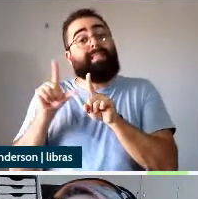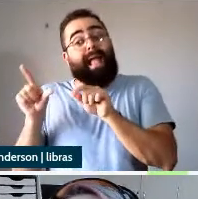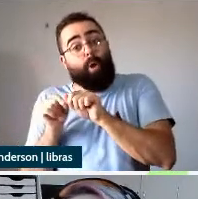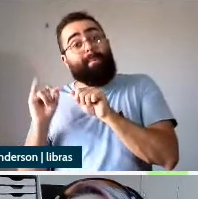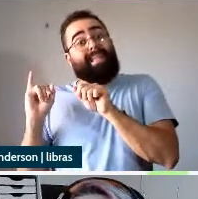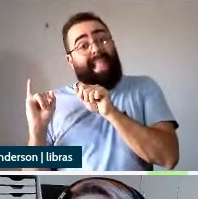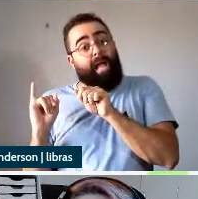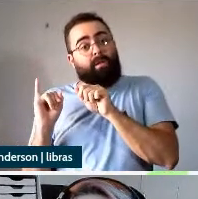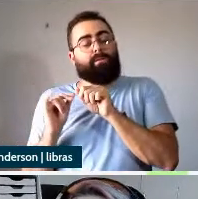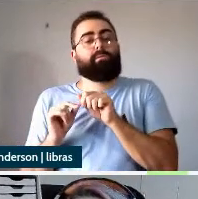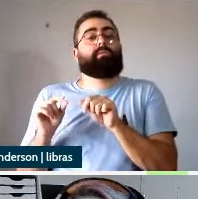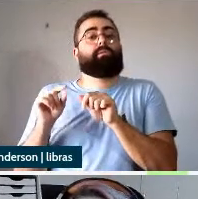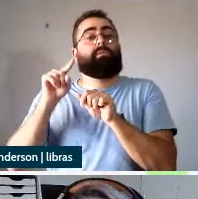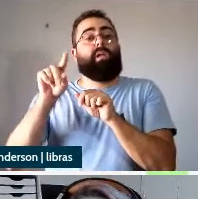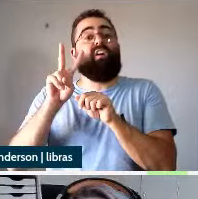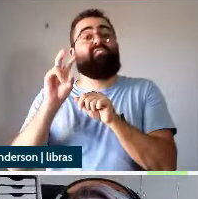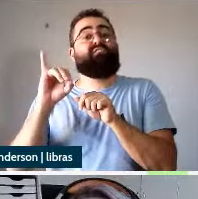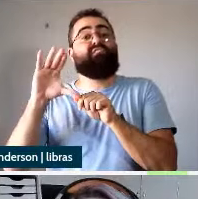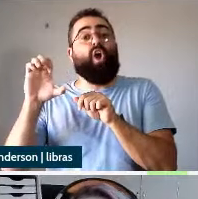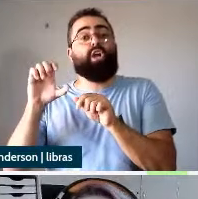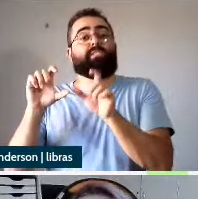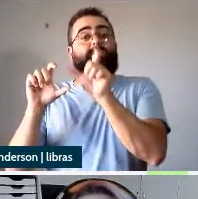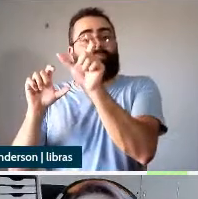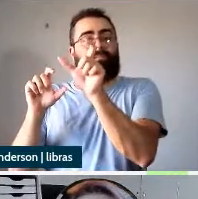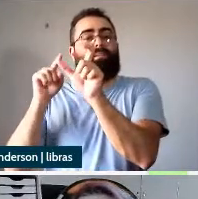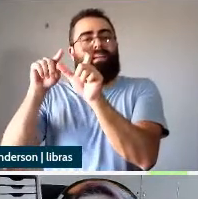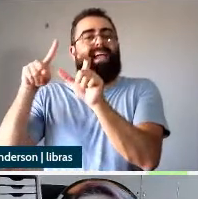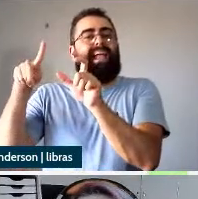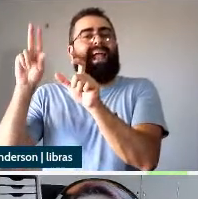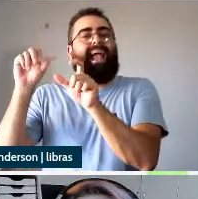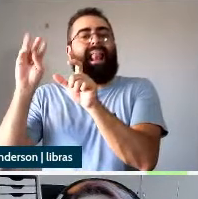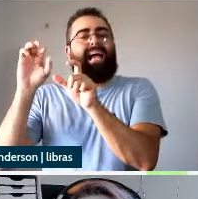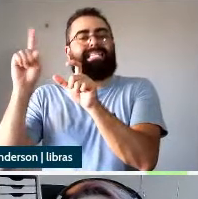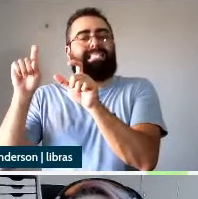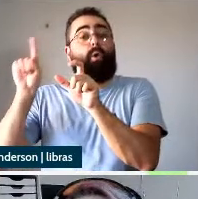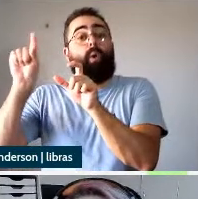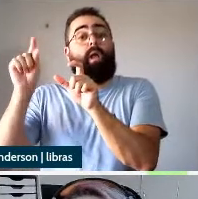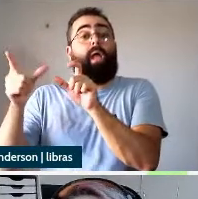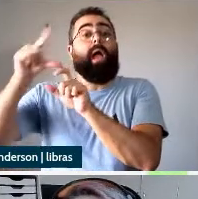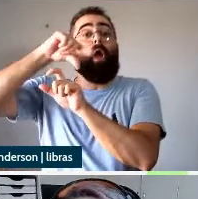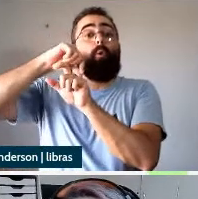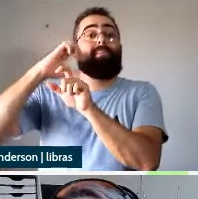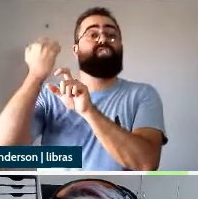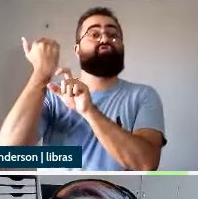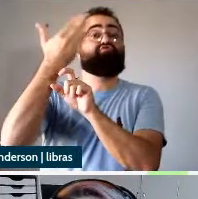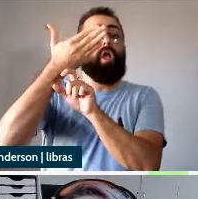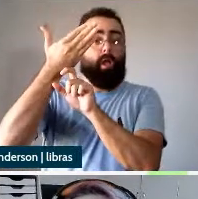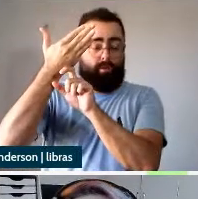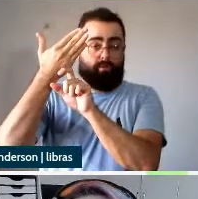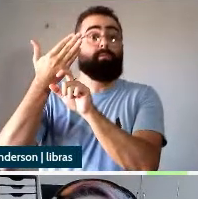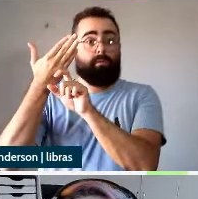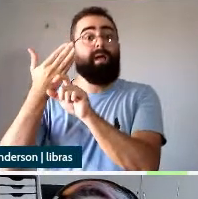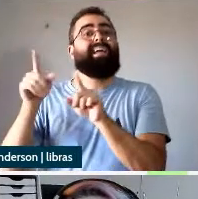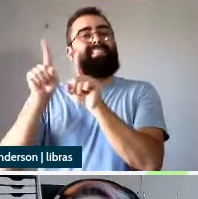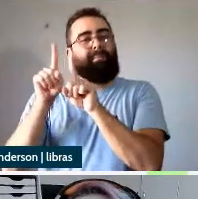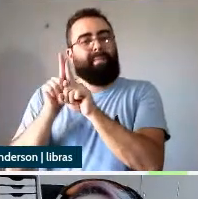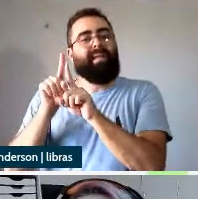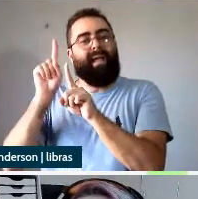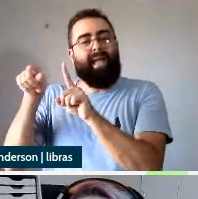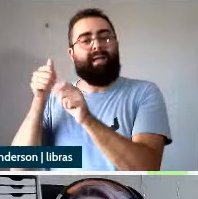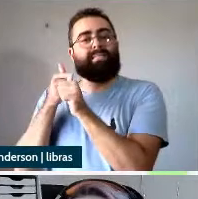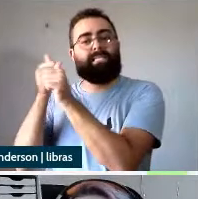seguindo a proposta de Kratzer 96 e indo a favor da proposta de Harley 2013